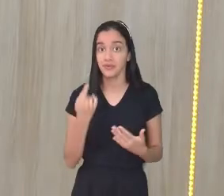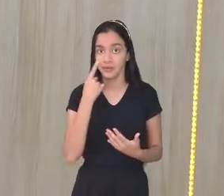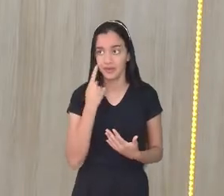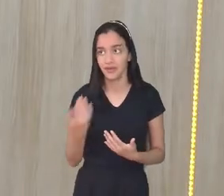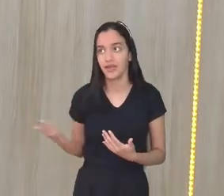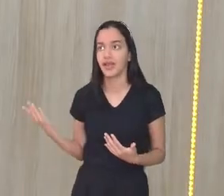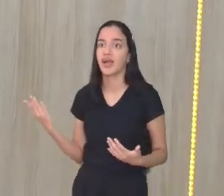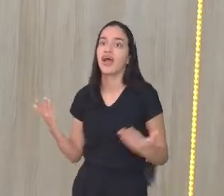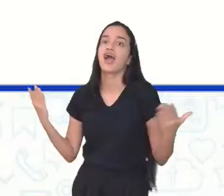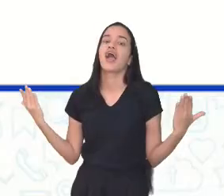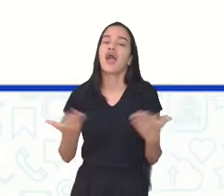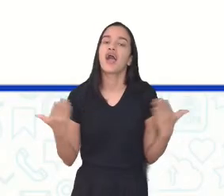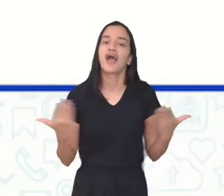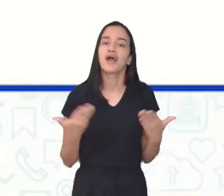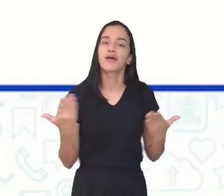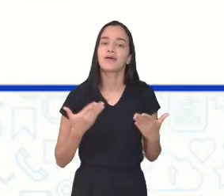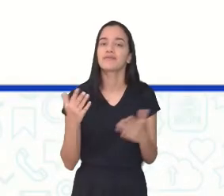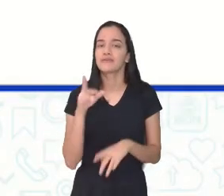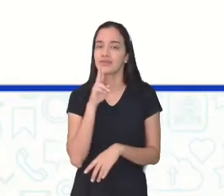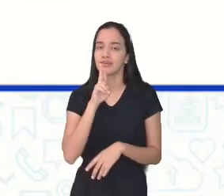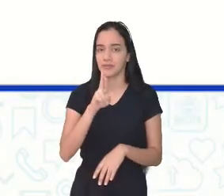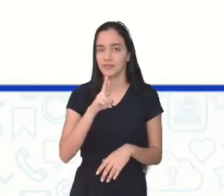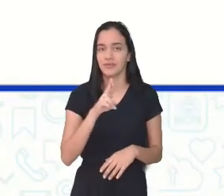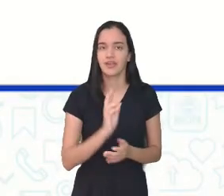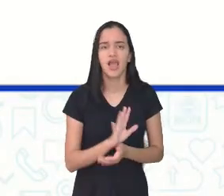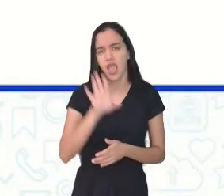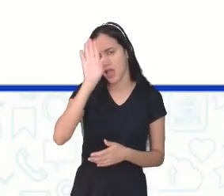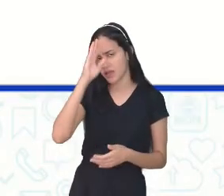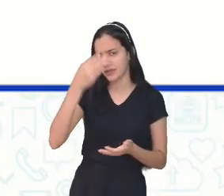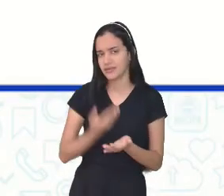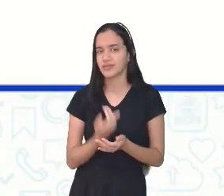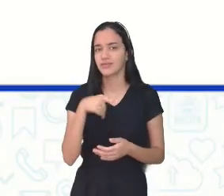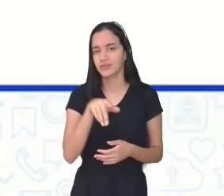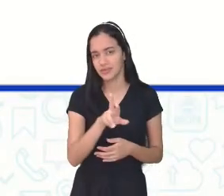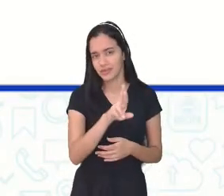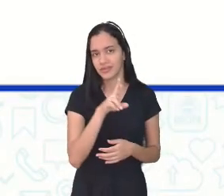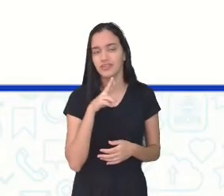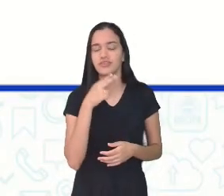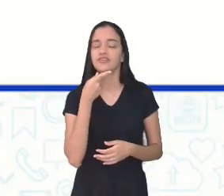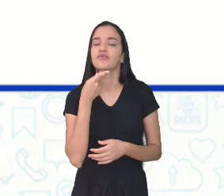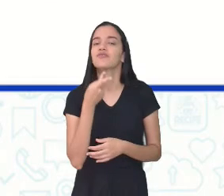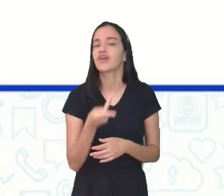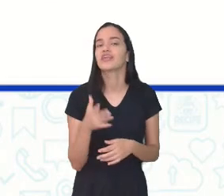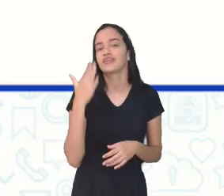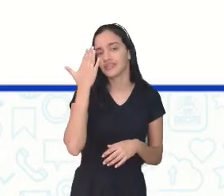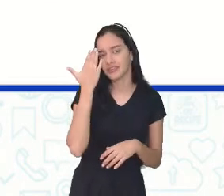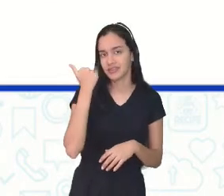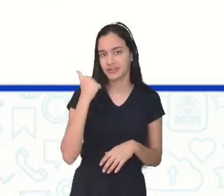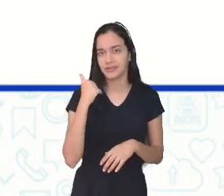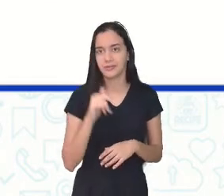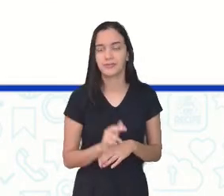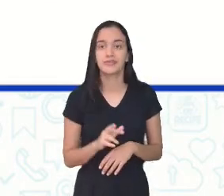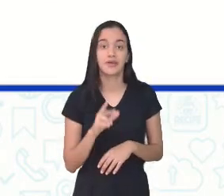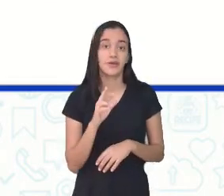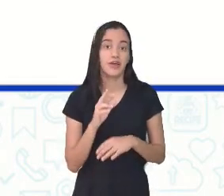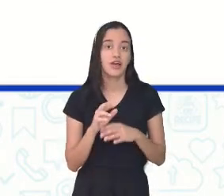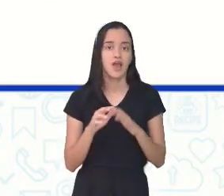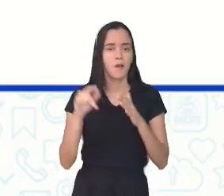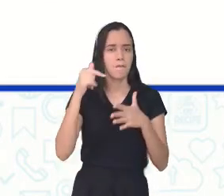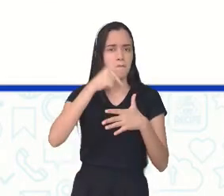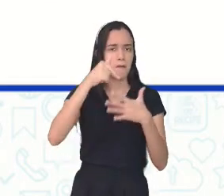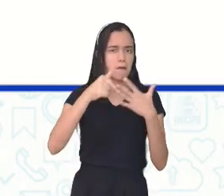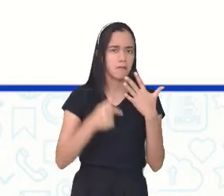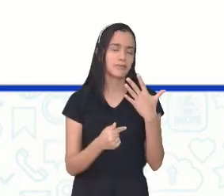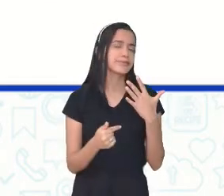Então, agora, vamos à resposta. Eu acredito que vocês já estão aí falando, já sabendo que resposta, não é?